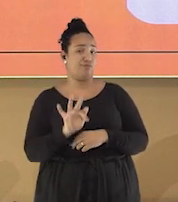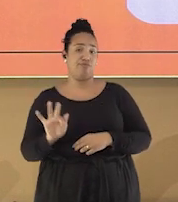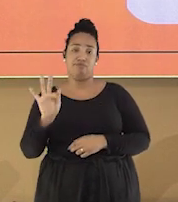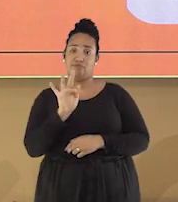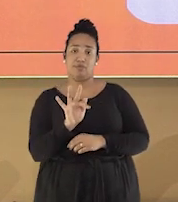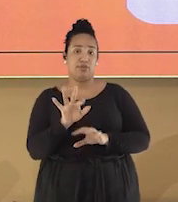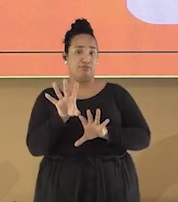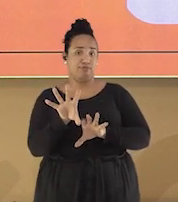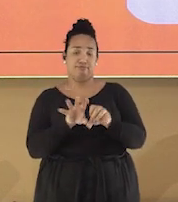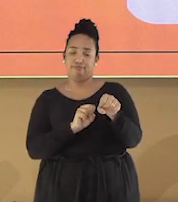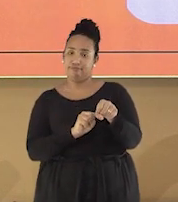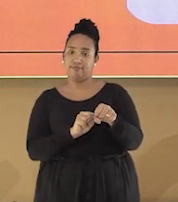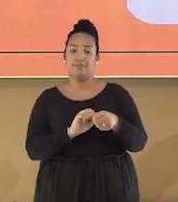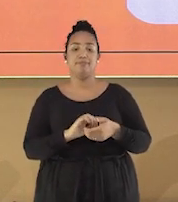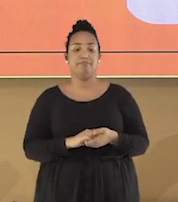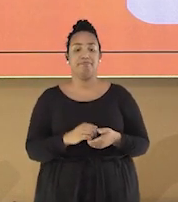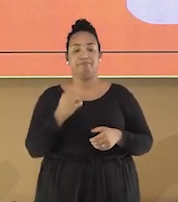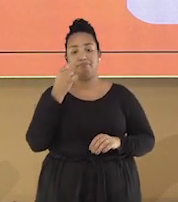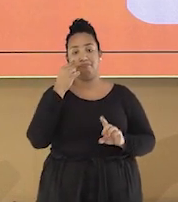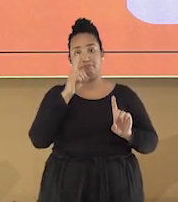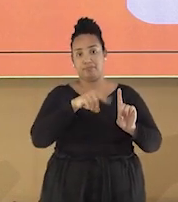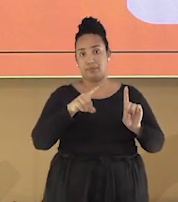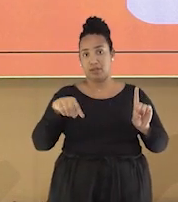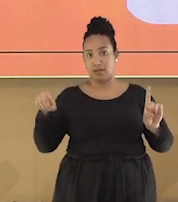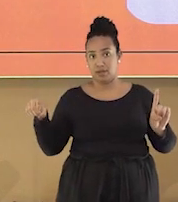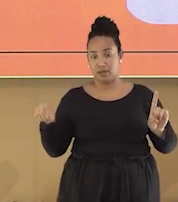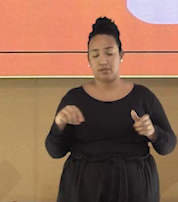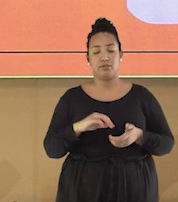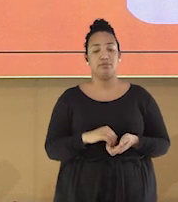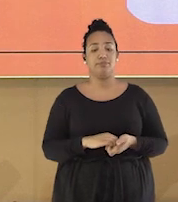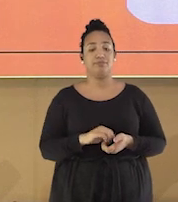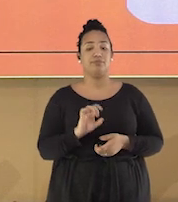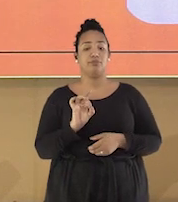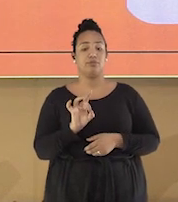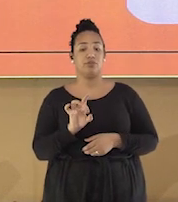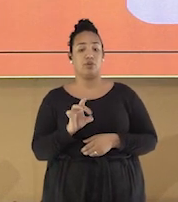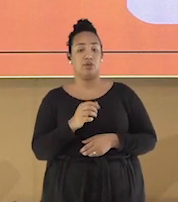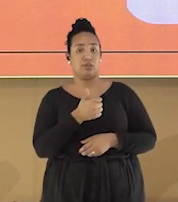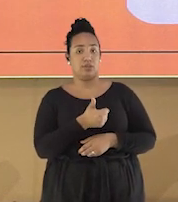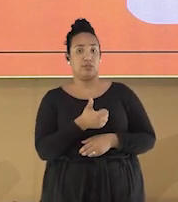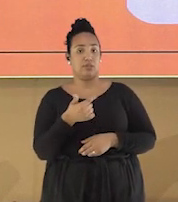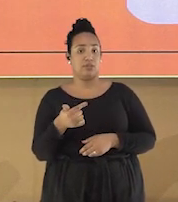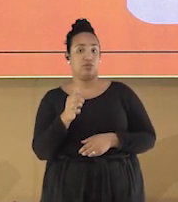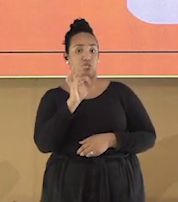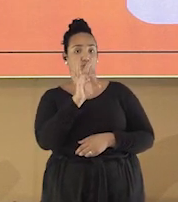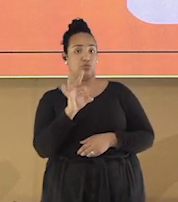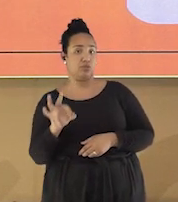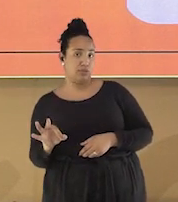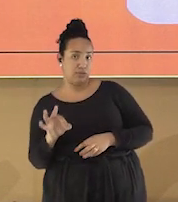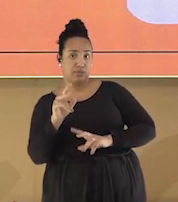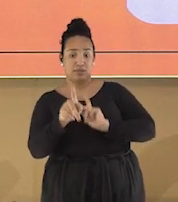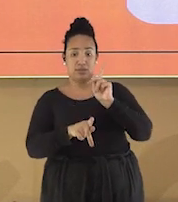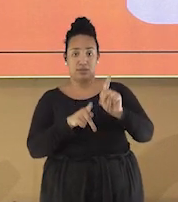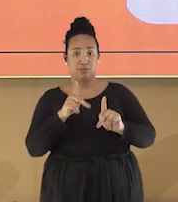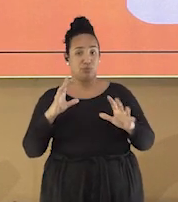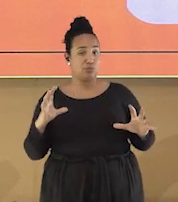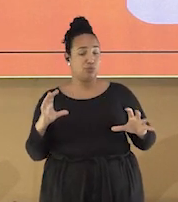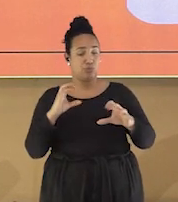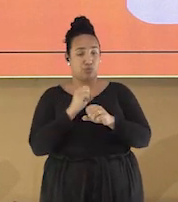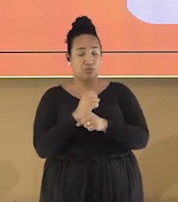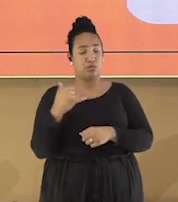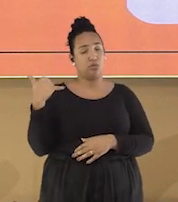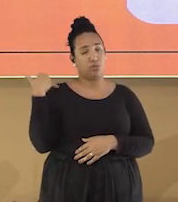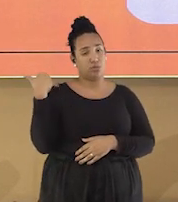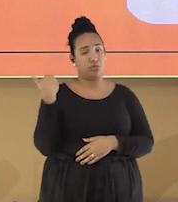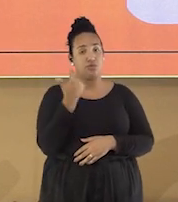por exemplo. Como podemos ver nesse gráfico aqui, apenas 17% da população com mais de